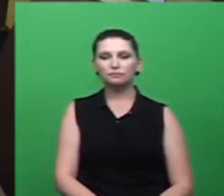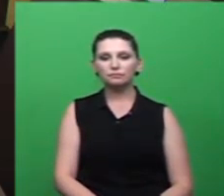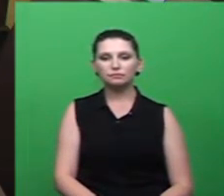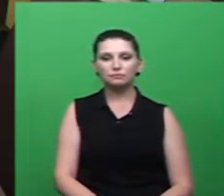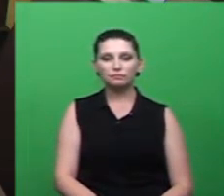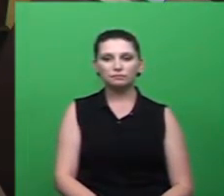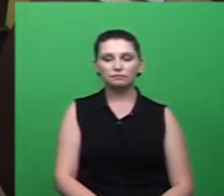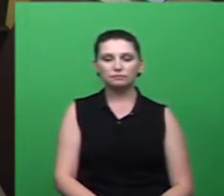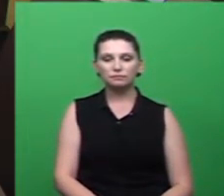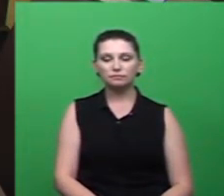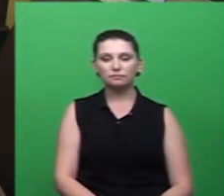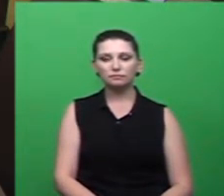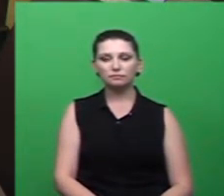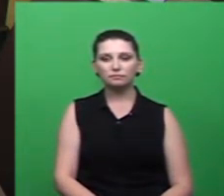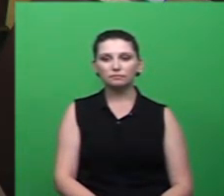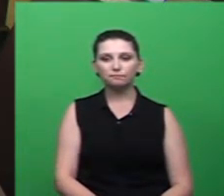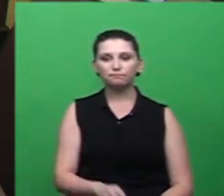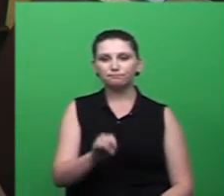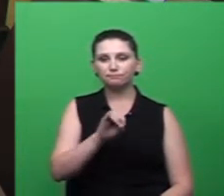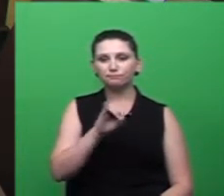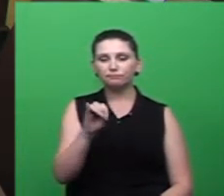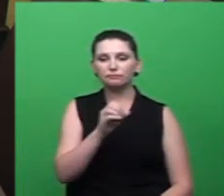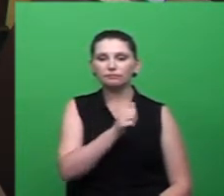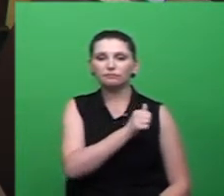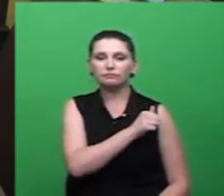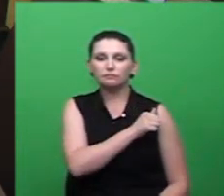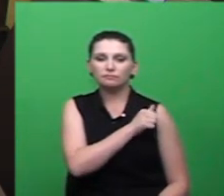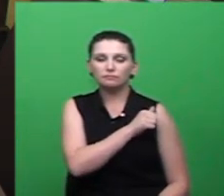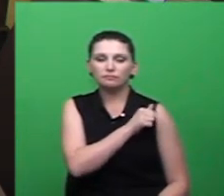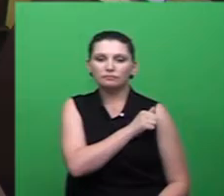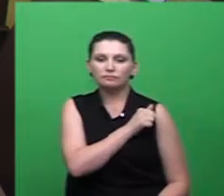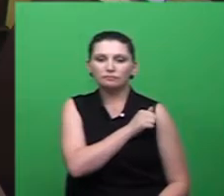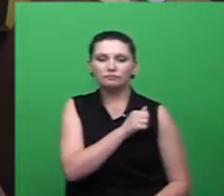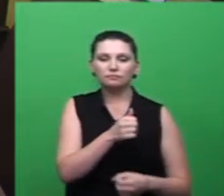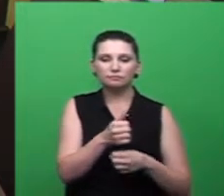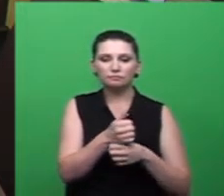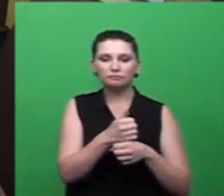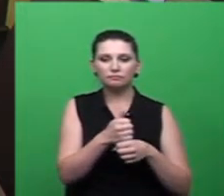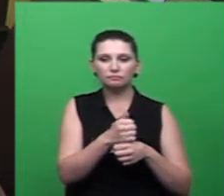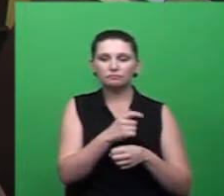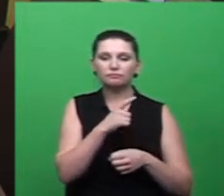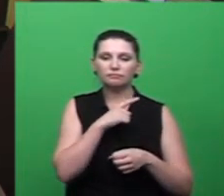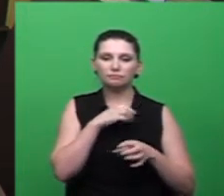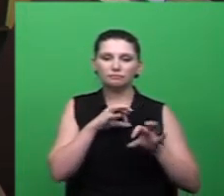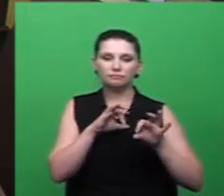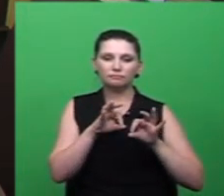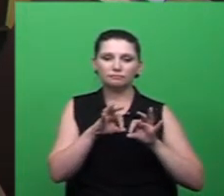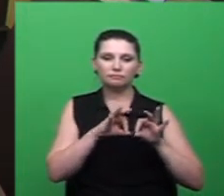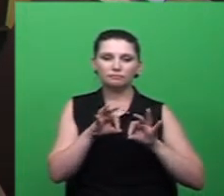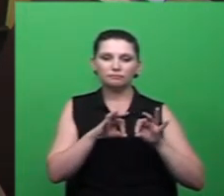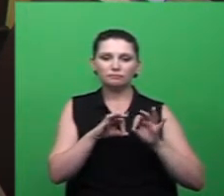alunos se os diretores foram preparados nesse dia de preparação de informação